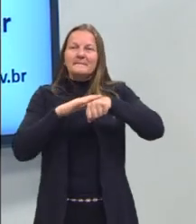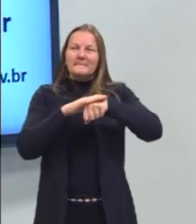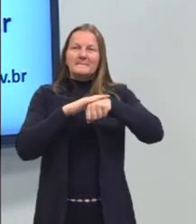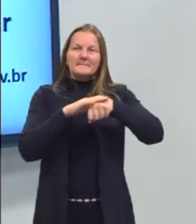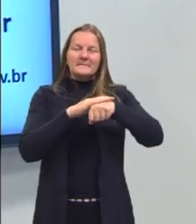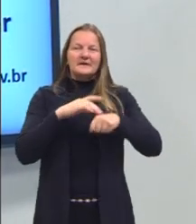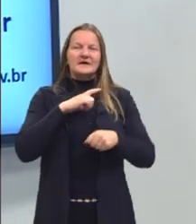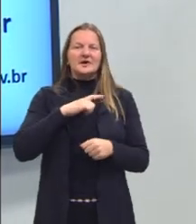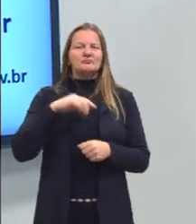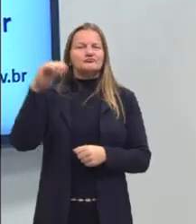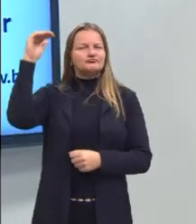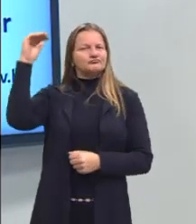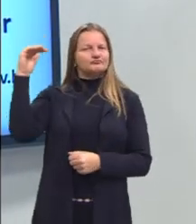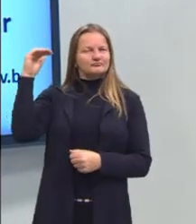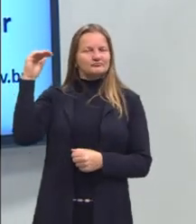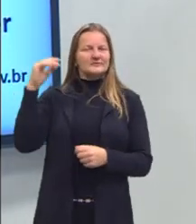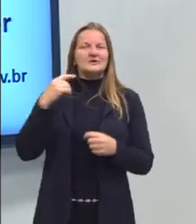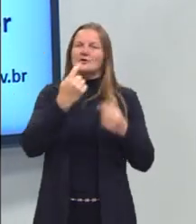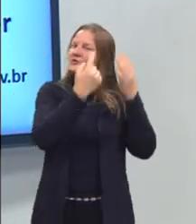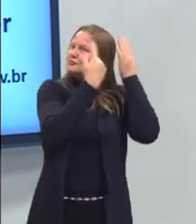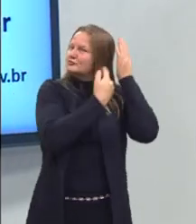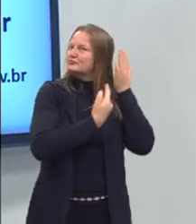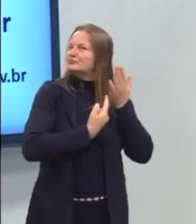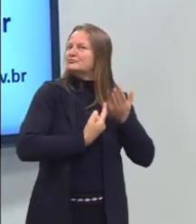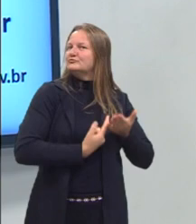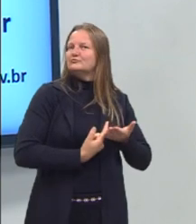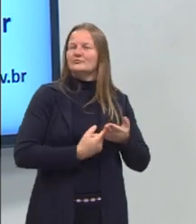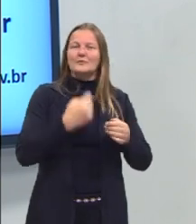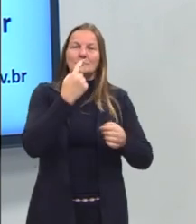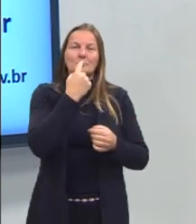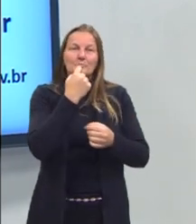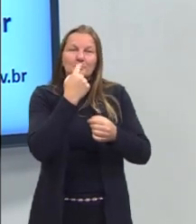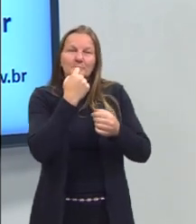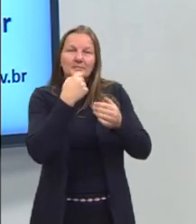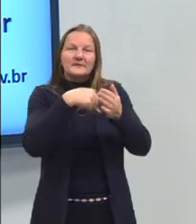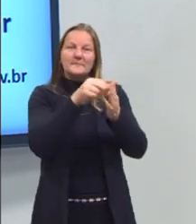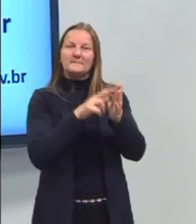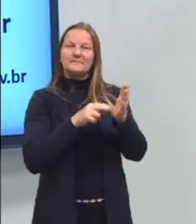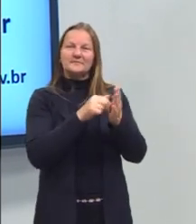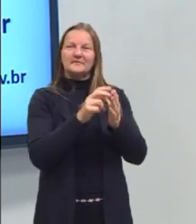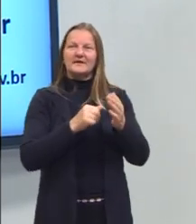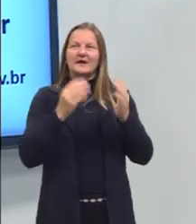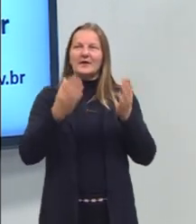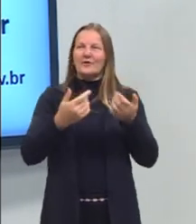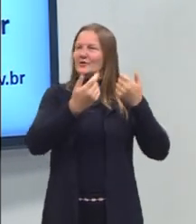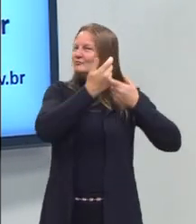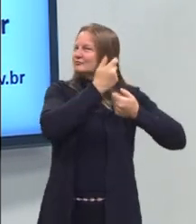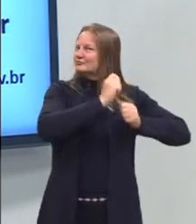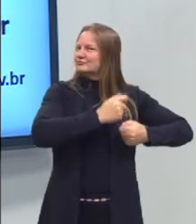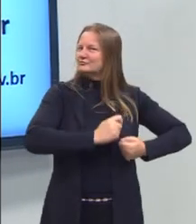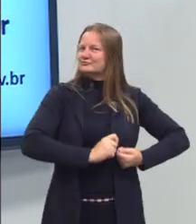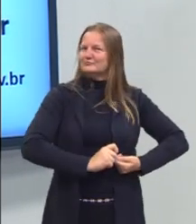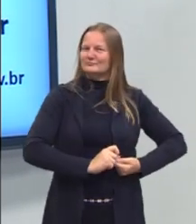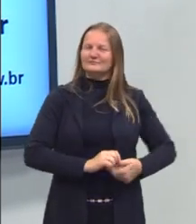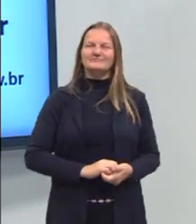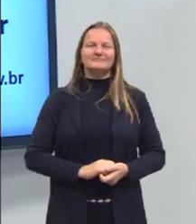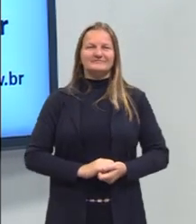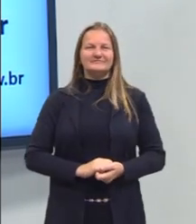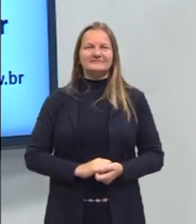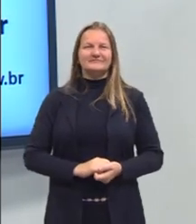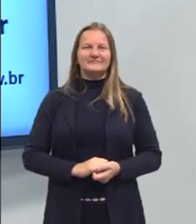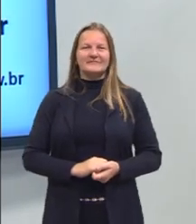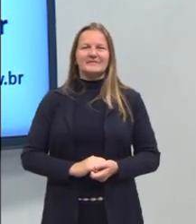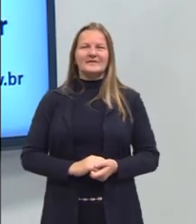de estatura média, cabelos cacheados, pintados de vermelho, agora presos em uma trança aqui do lado do meu